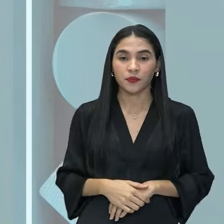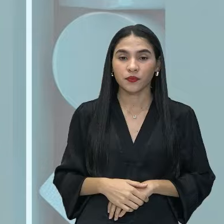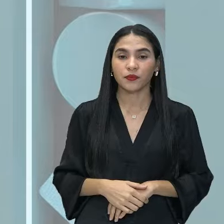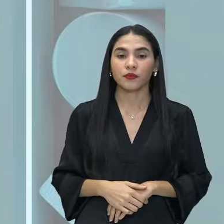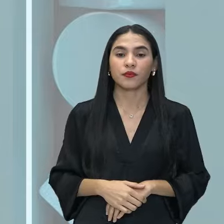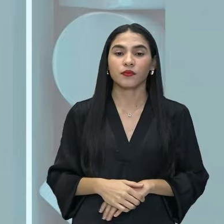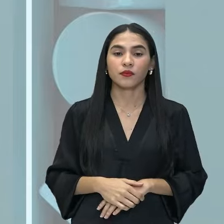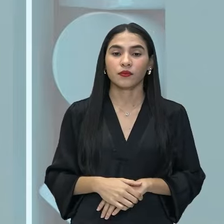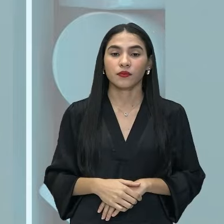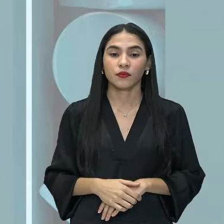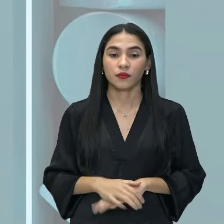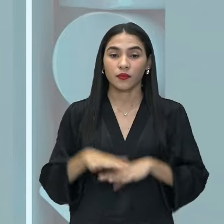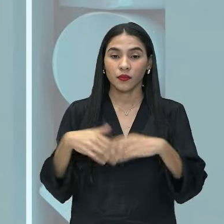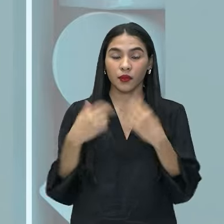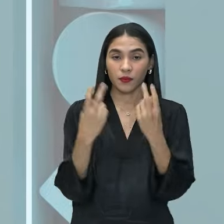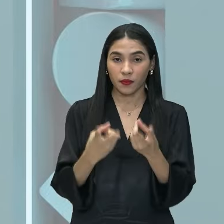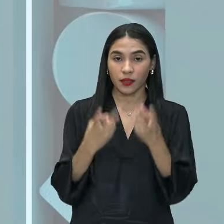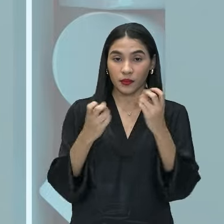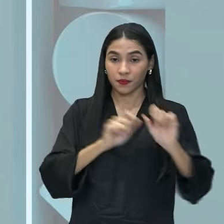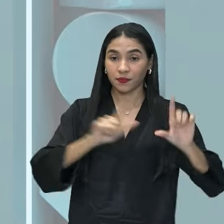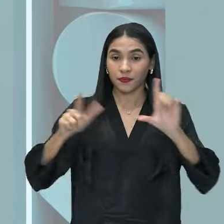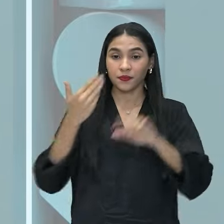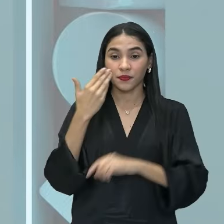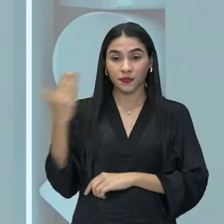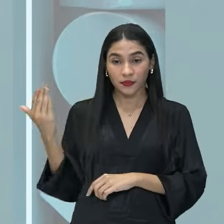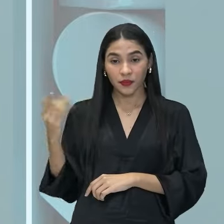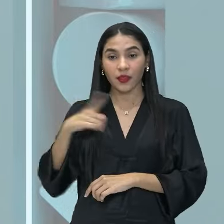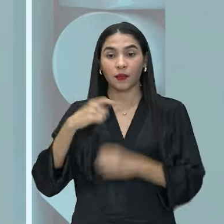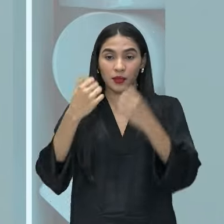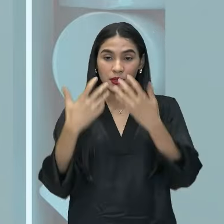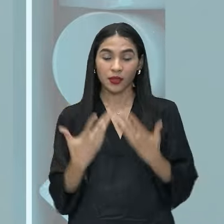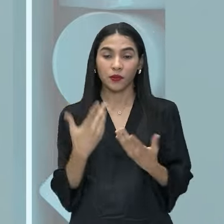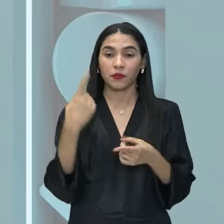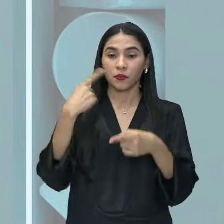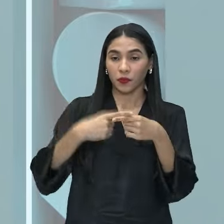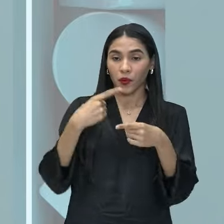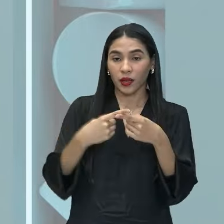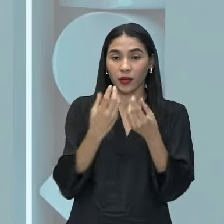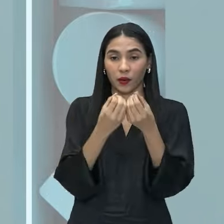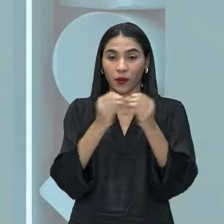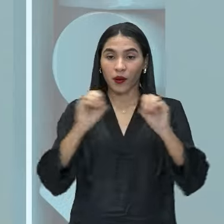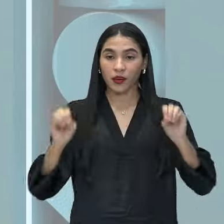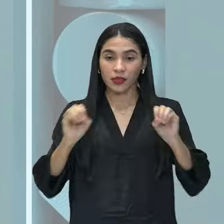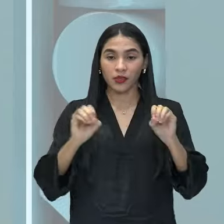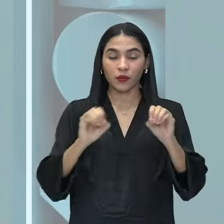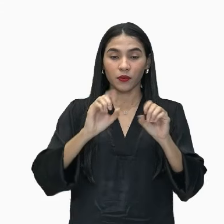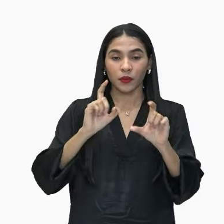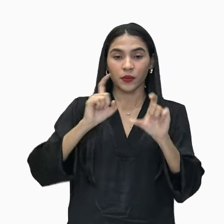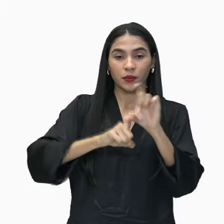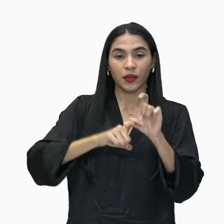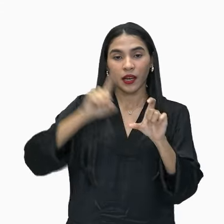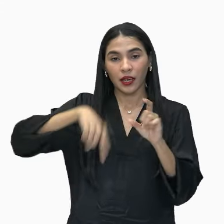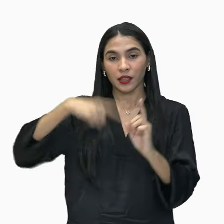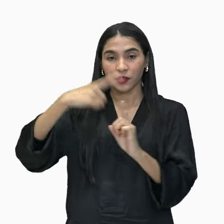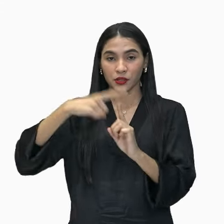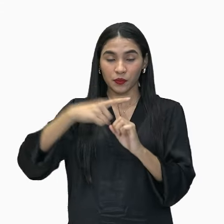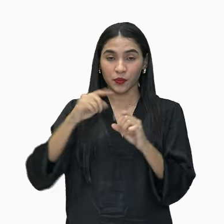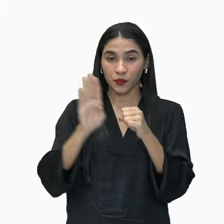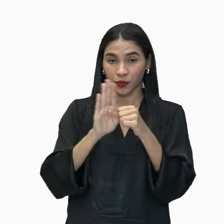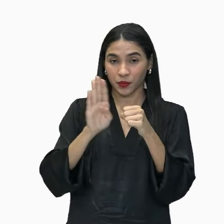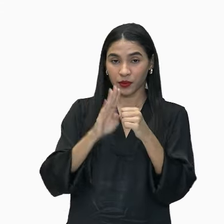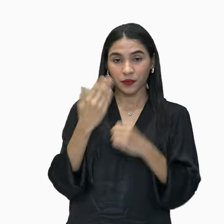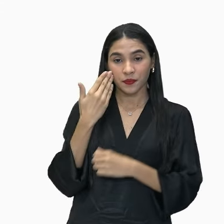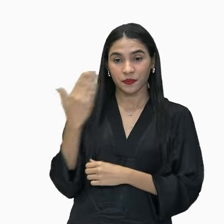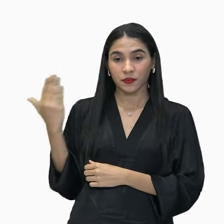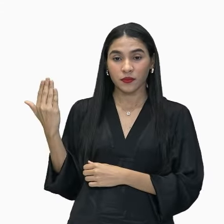Então, olhem só a nossa próxima cartela que tem uma explicação sobre por que que a oração subordinada é do tipo substantivo. Olhem